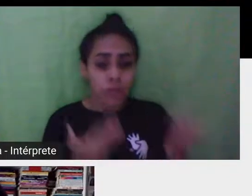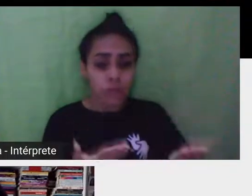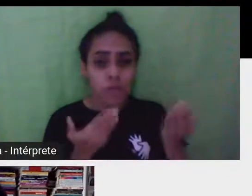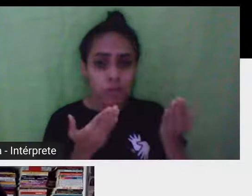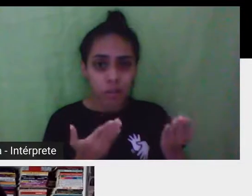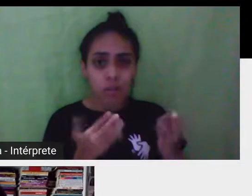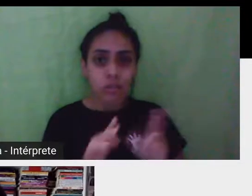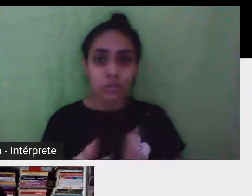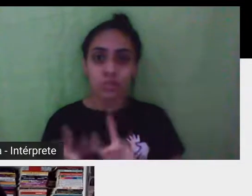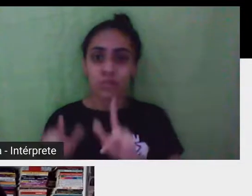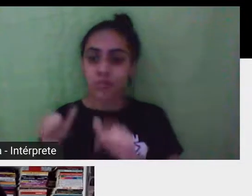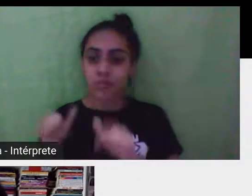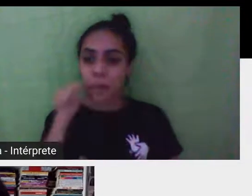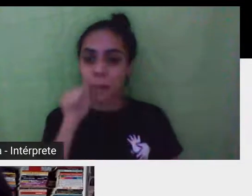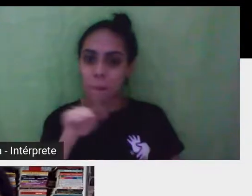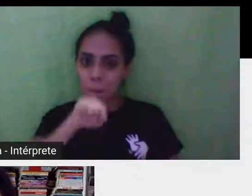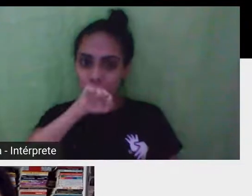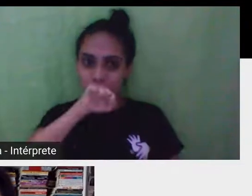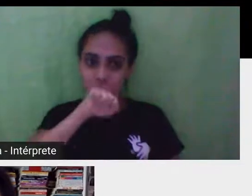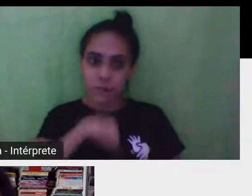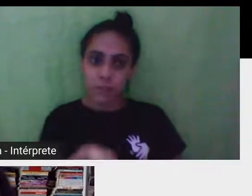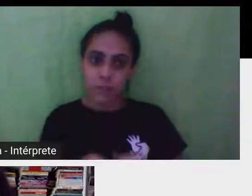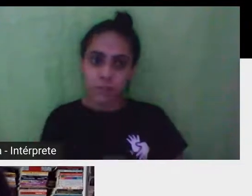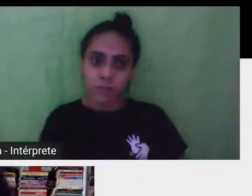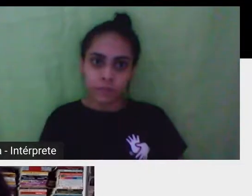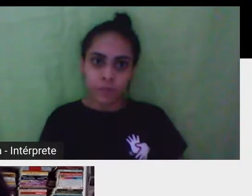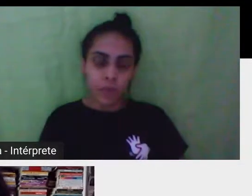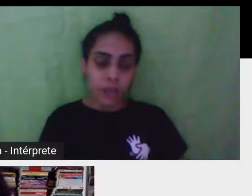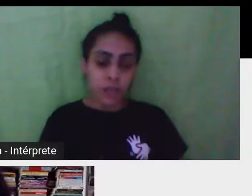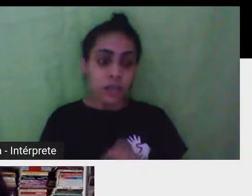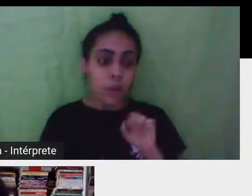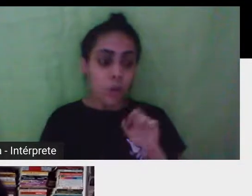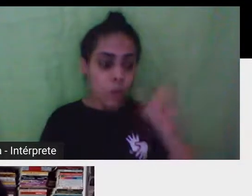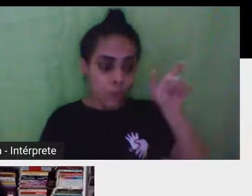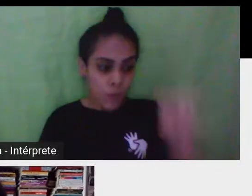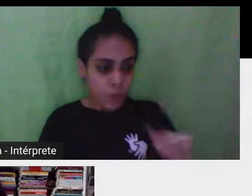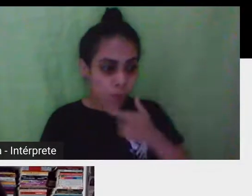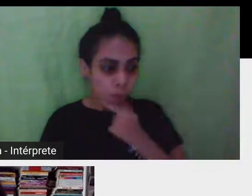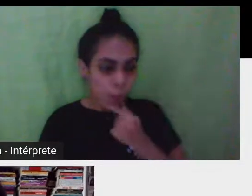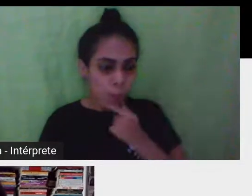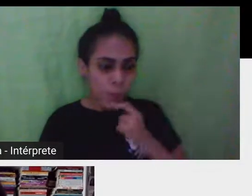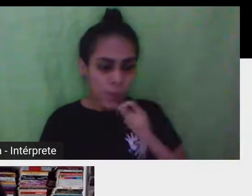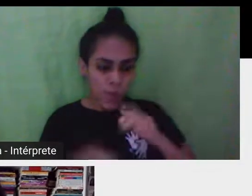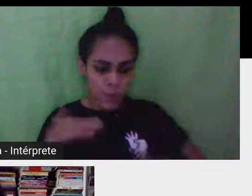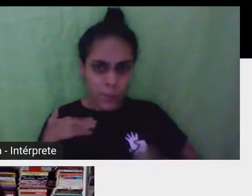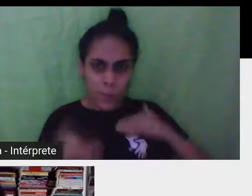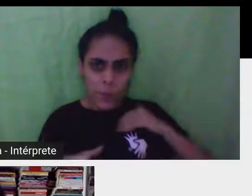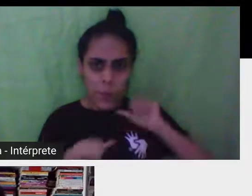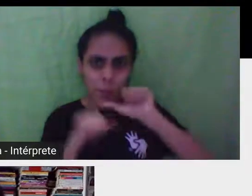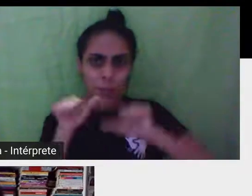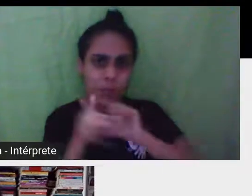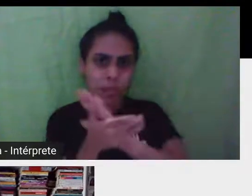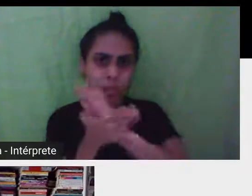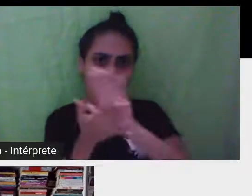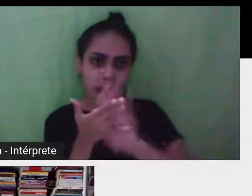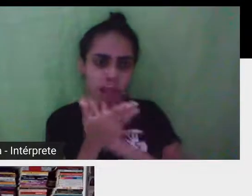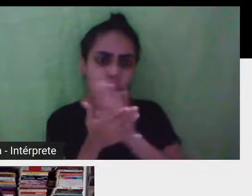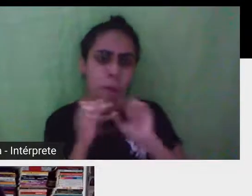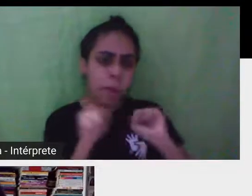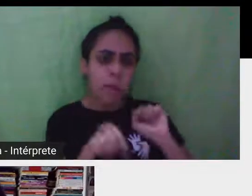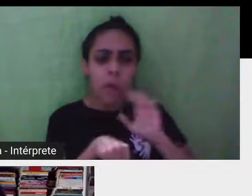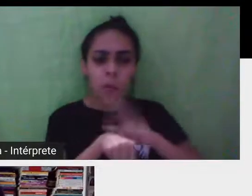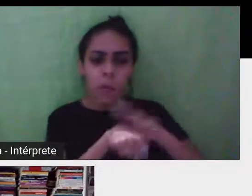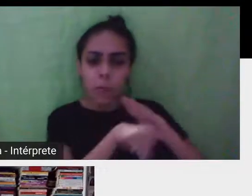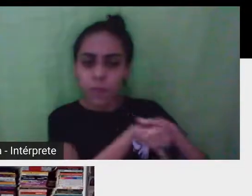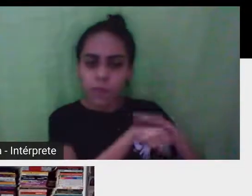situação de, primeiro, meu corpo não se transformou nesse processo, e, segundo, é mais fácil sair de casa sem avisar, né? As coisas